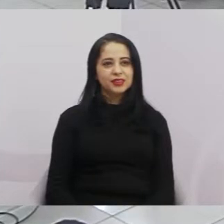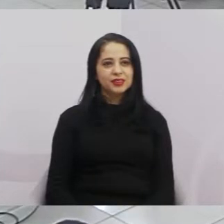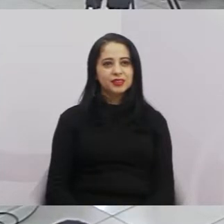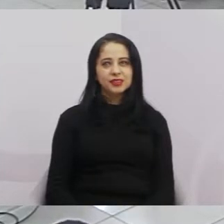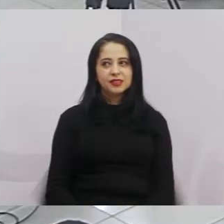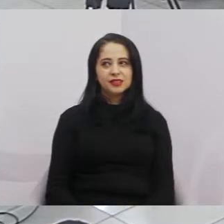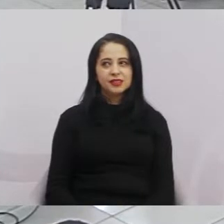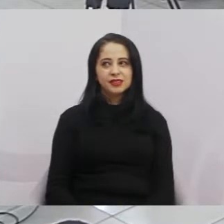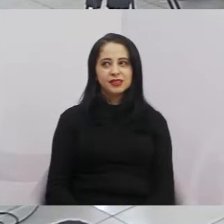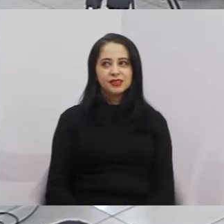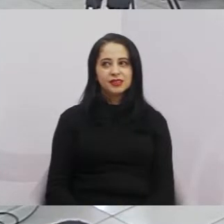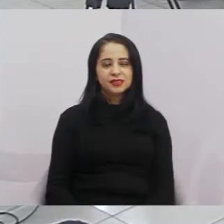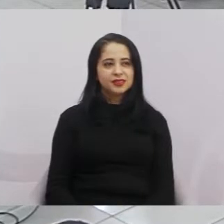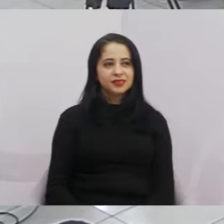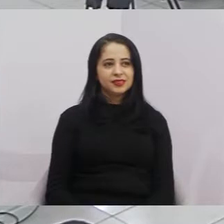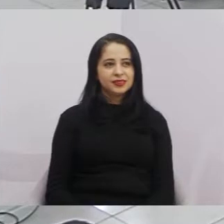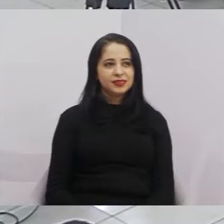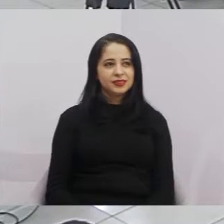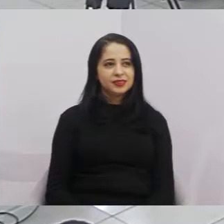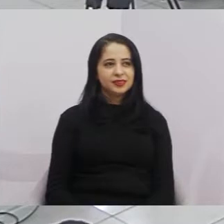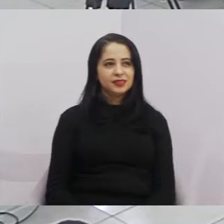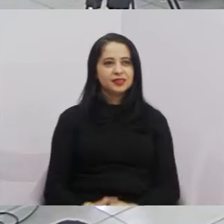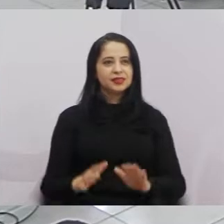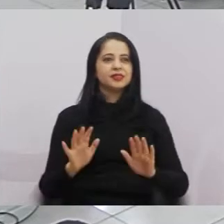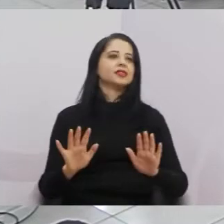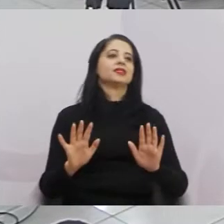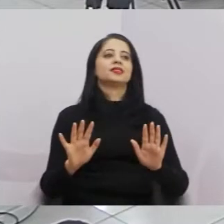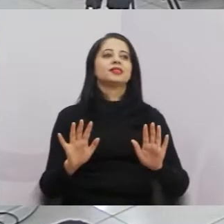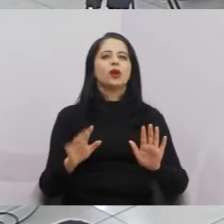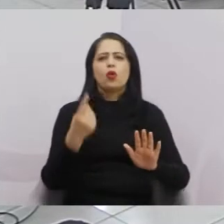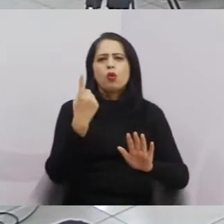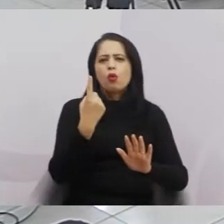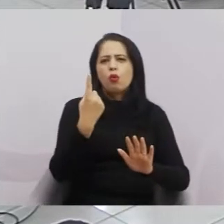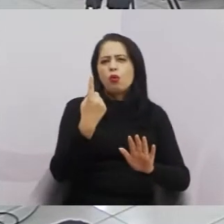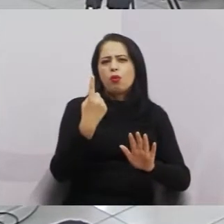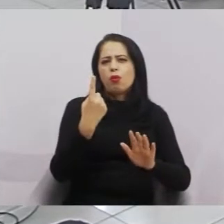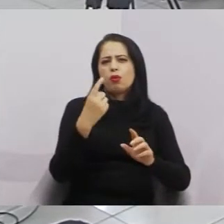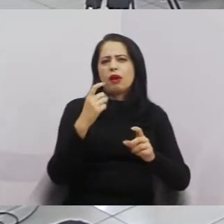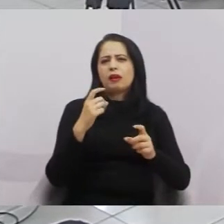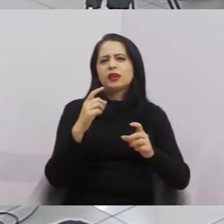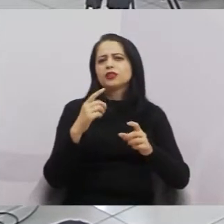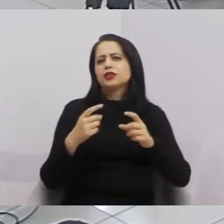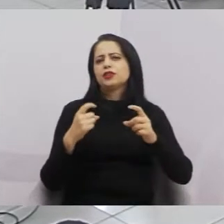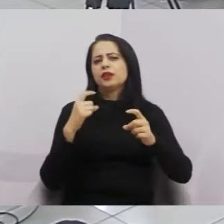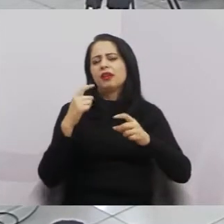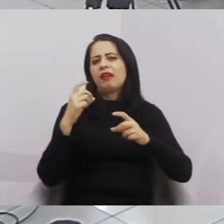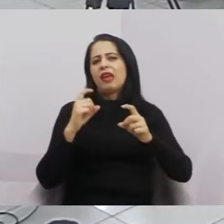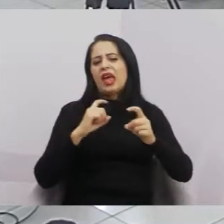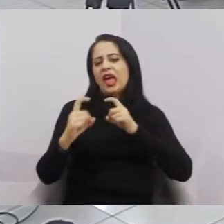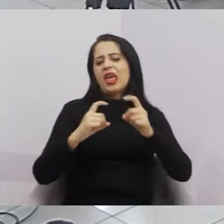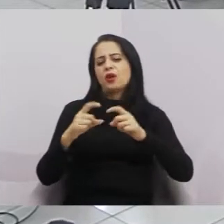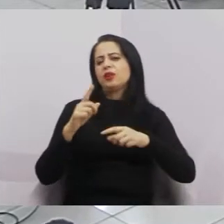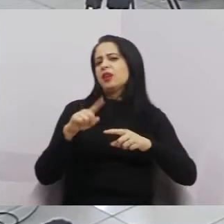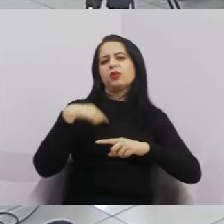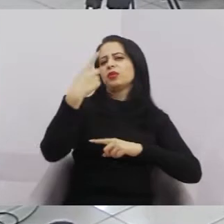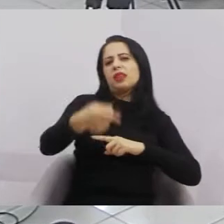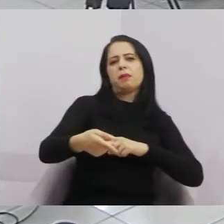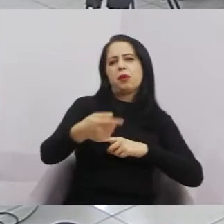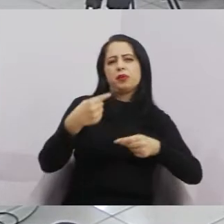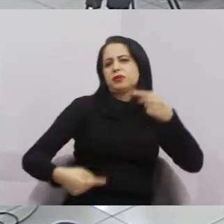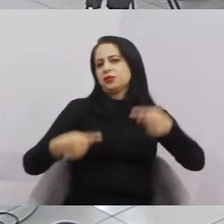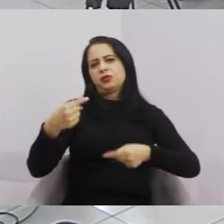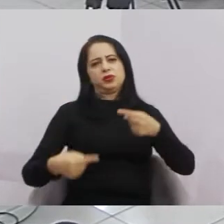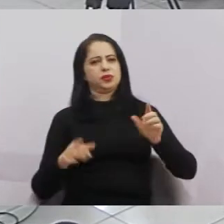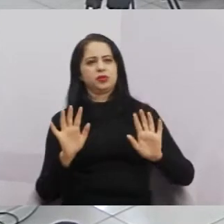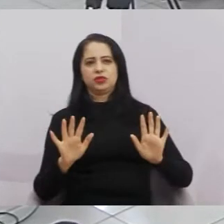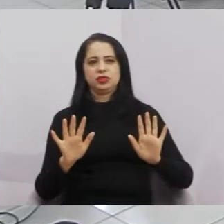Uma sessão suficiente, não está tudo aqui um perto do outro, presidente, uma sessão suficiente para que a gente possa discutir. Fica aí a